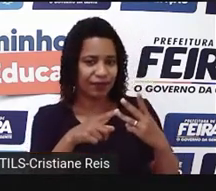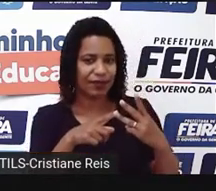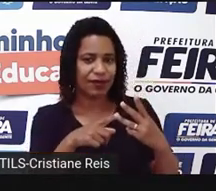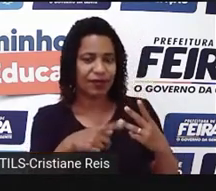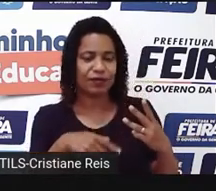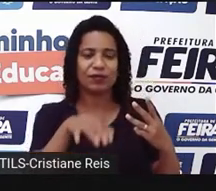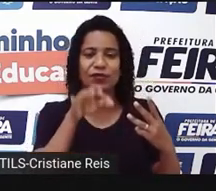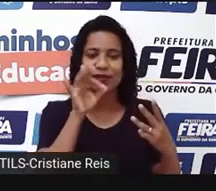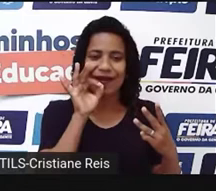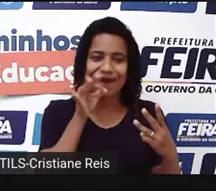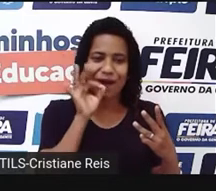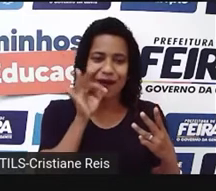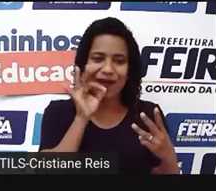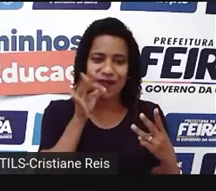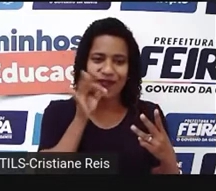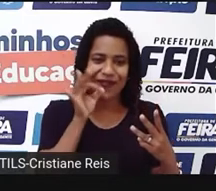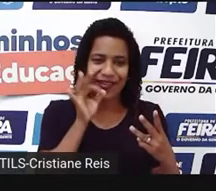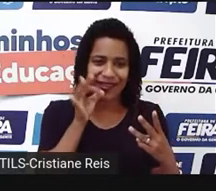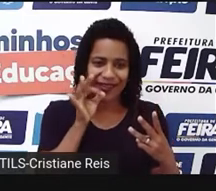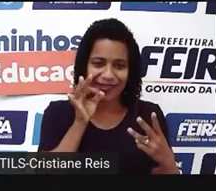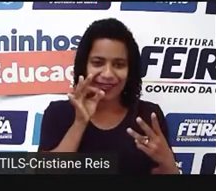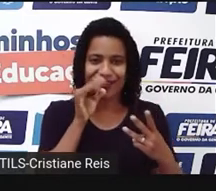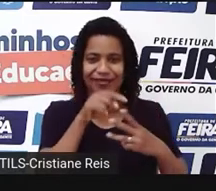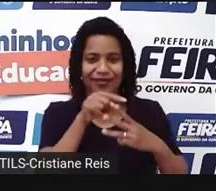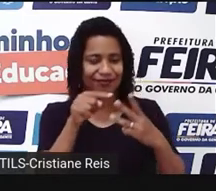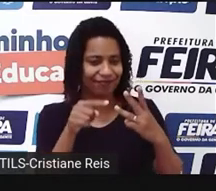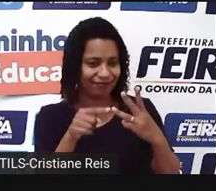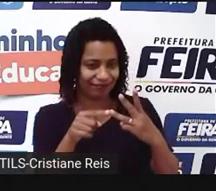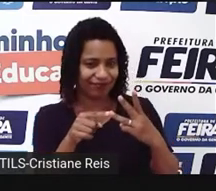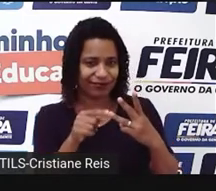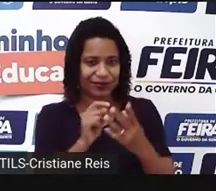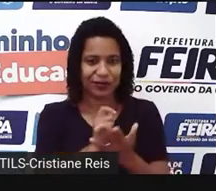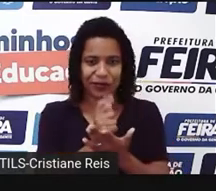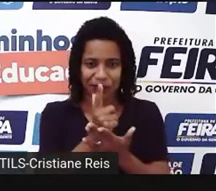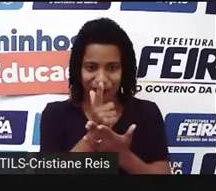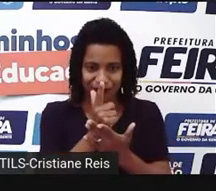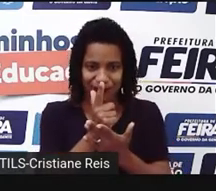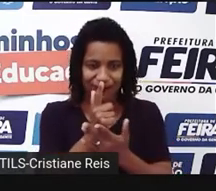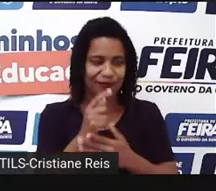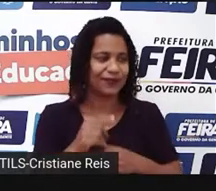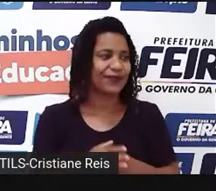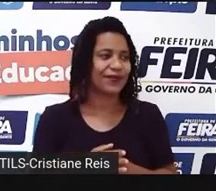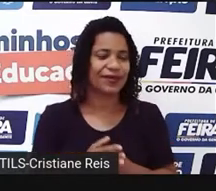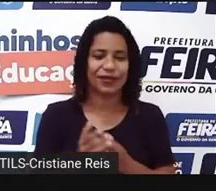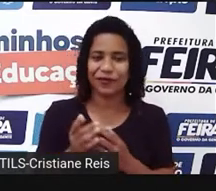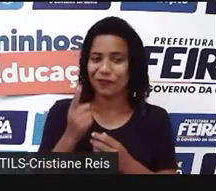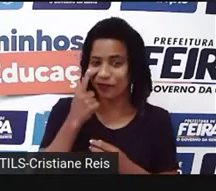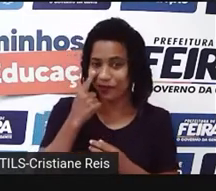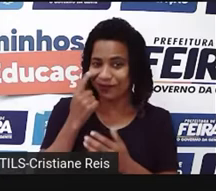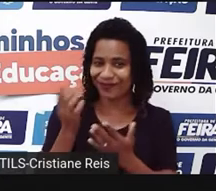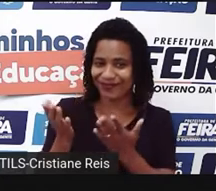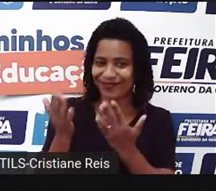é um tipo de café. Enfim. Ok, students? Let's go!